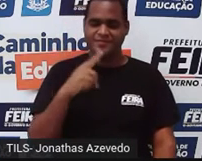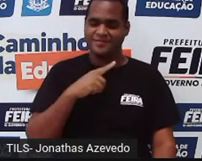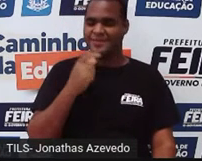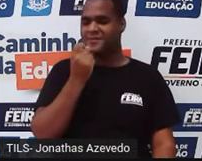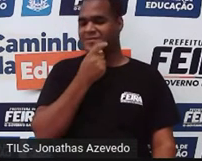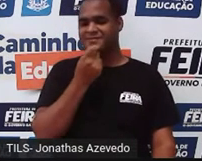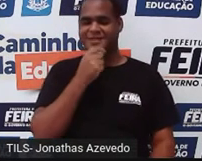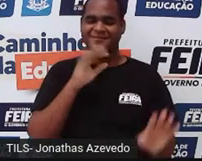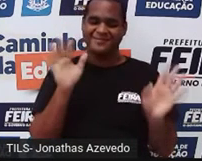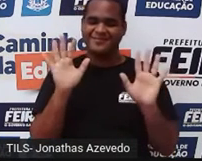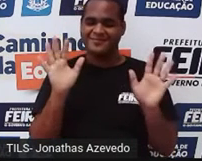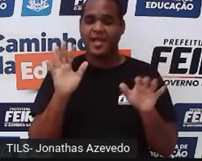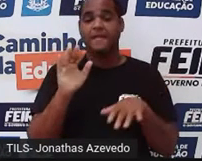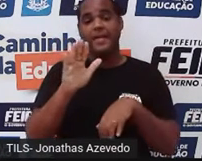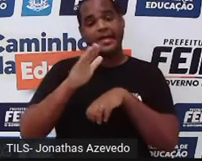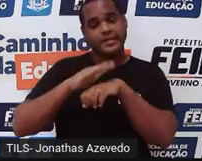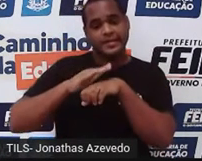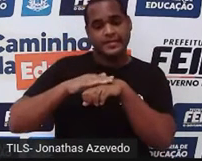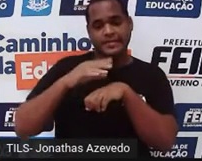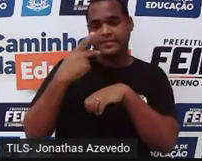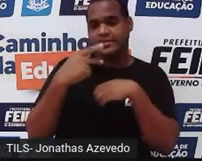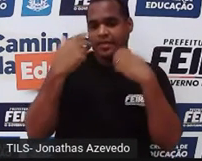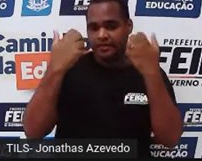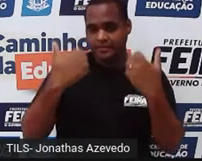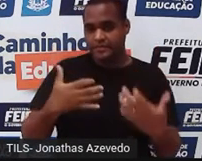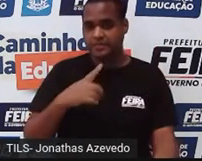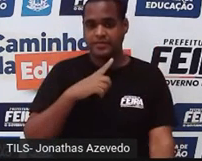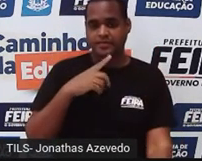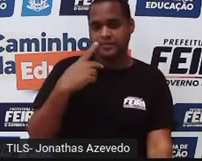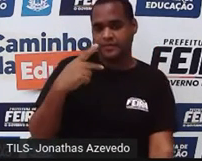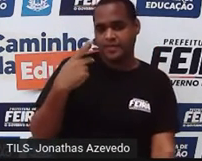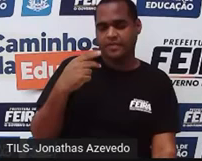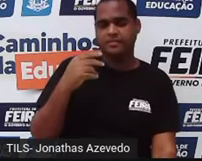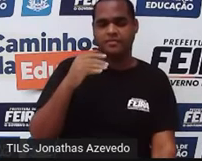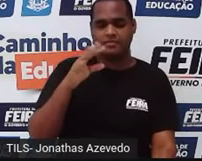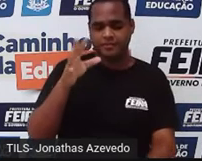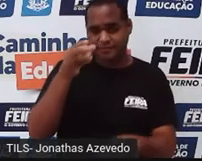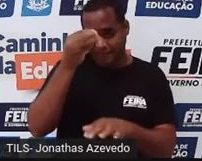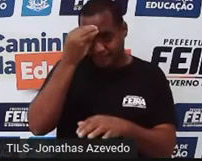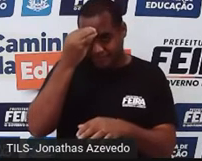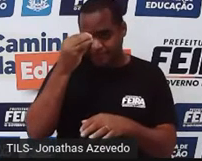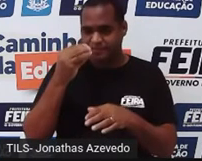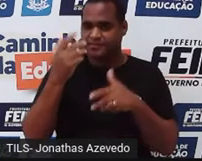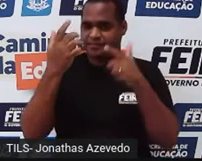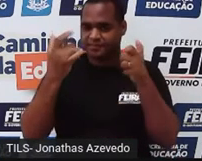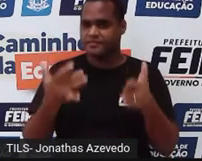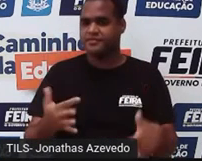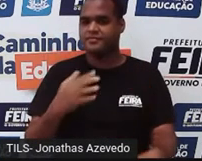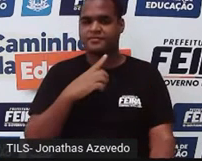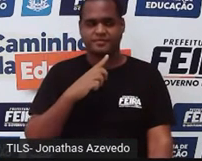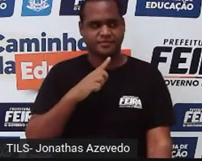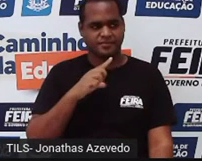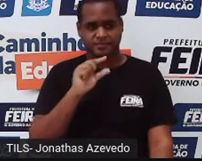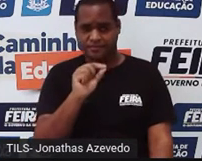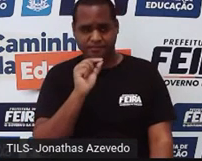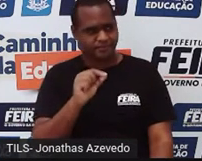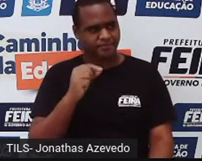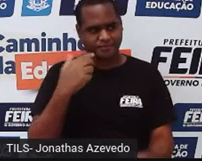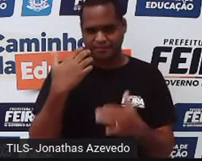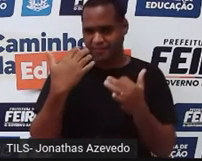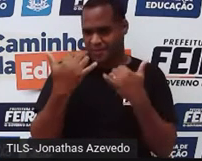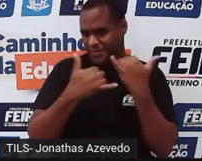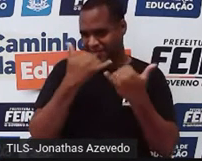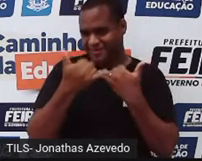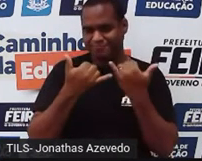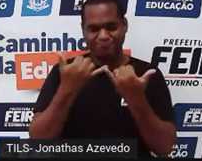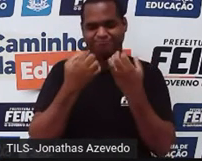graça, tá? Mas, mas, fica registrada a tentativa de trazer um momento divertido aí para a